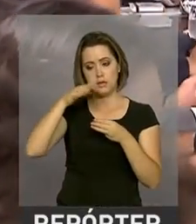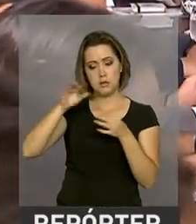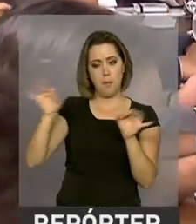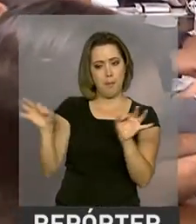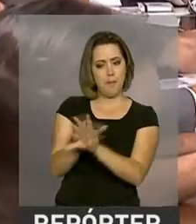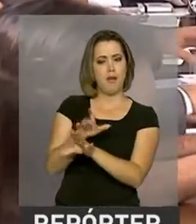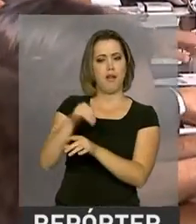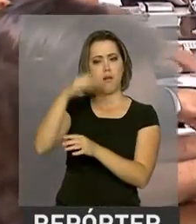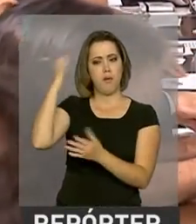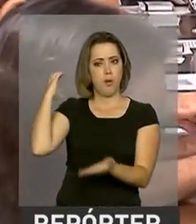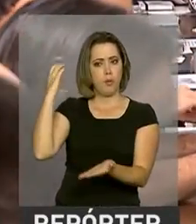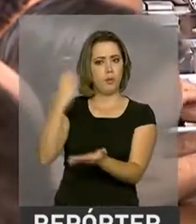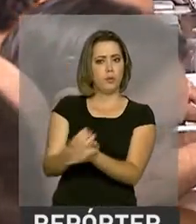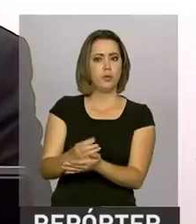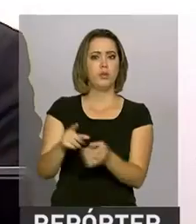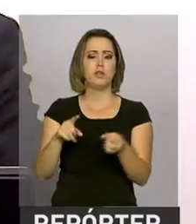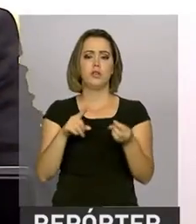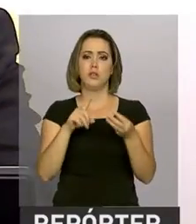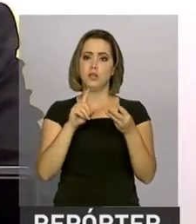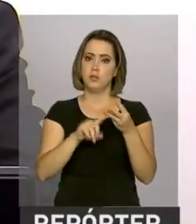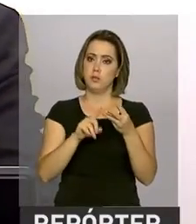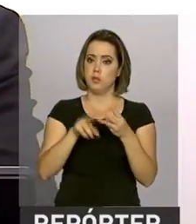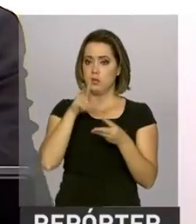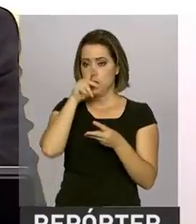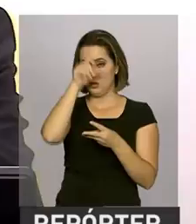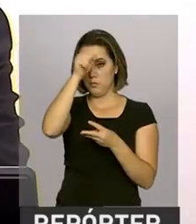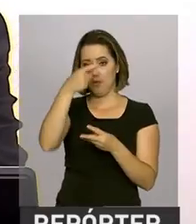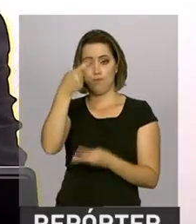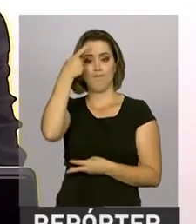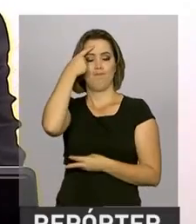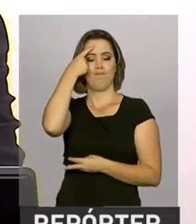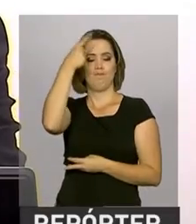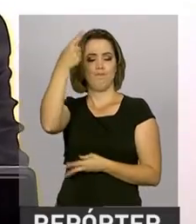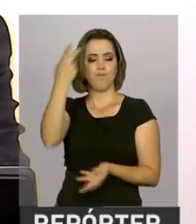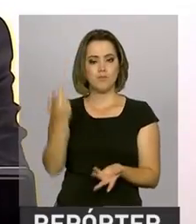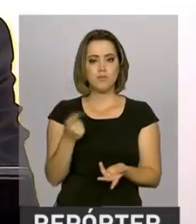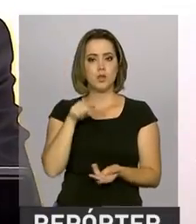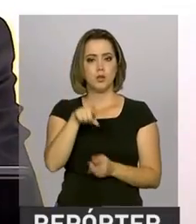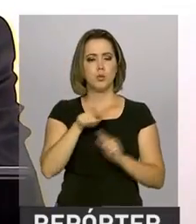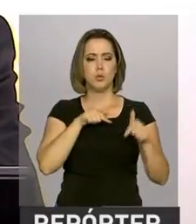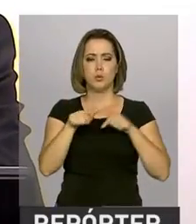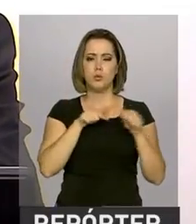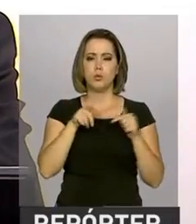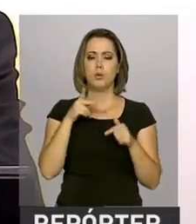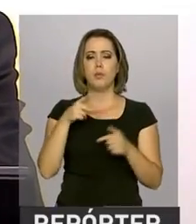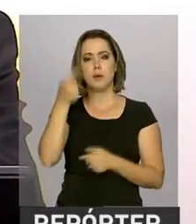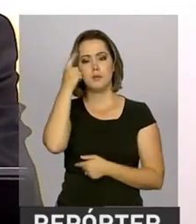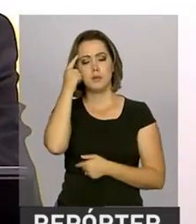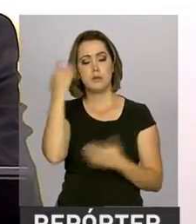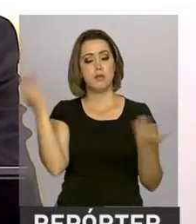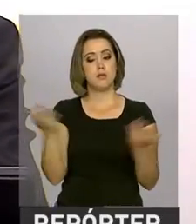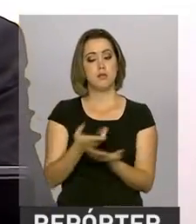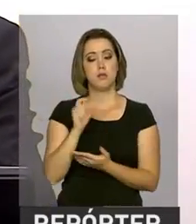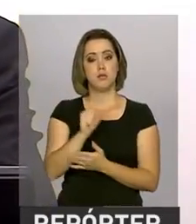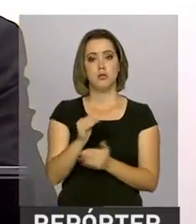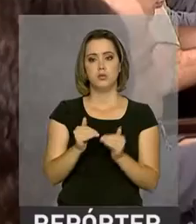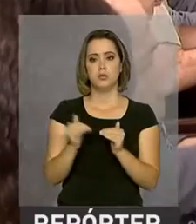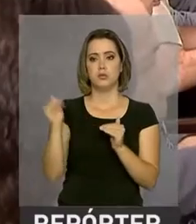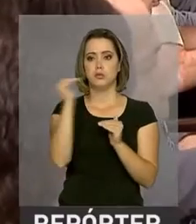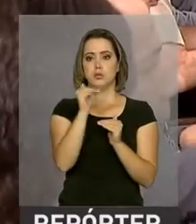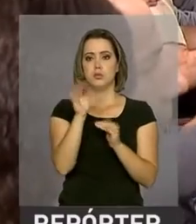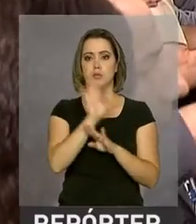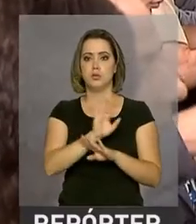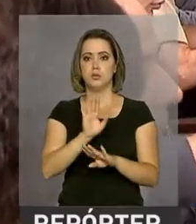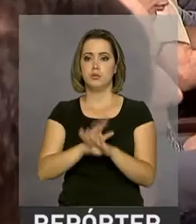ilícitos transnacionais e fortalecimento da atividade de inteligência. Entre as ações pensadas a curto prazo, estão o aumento da